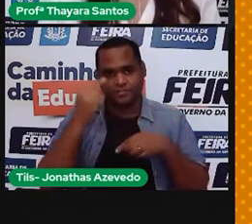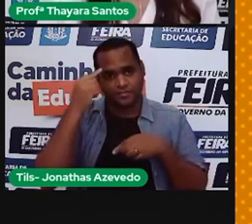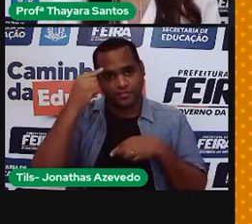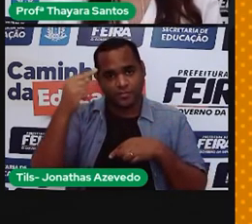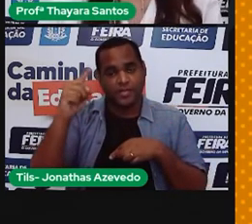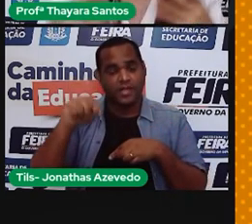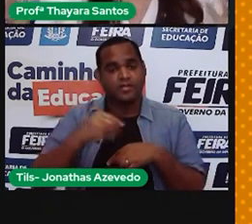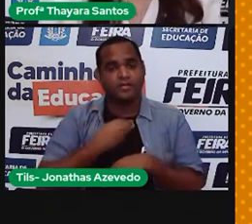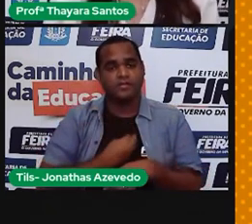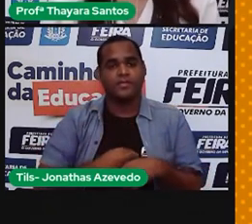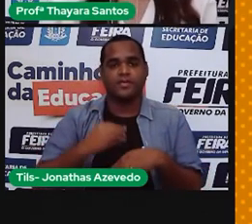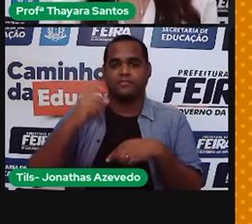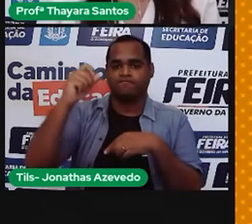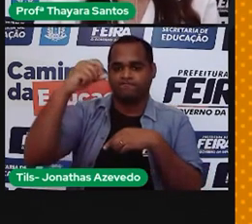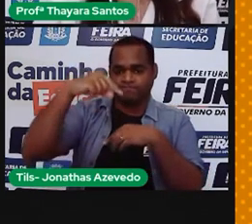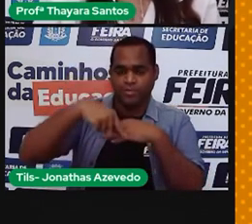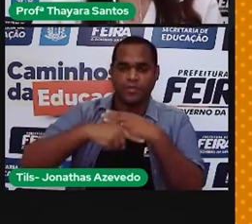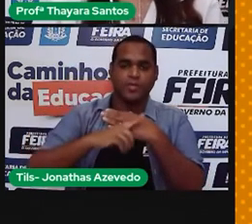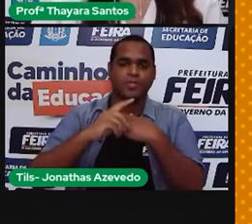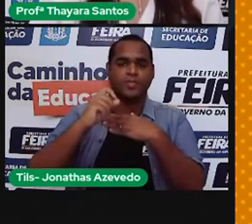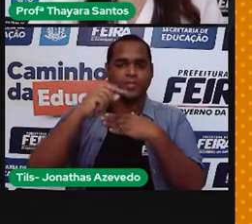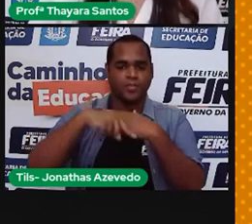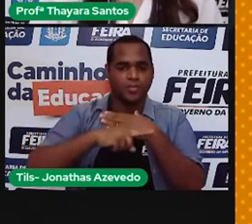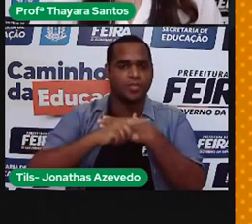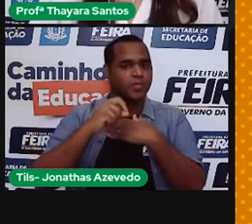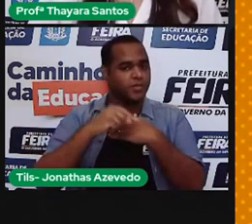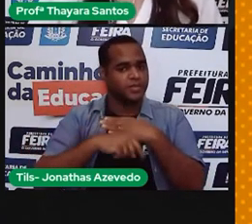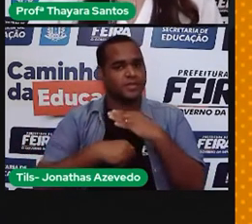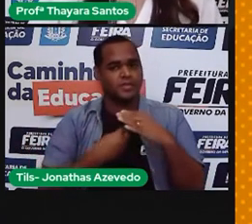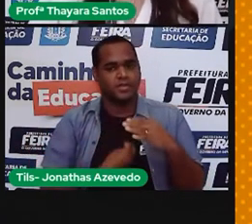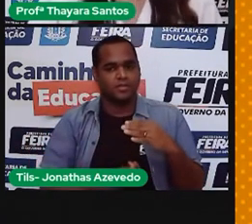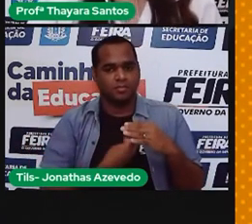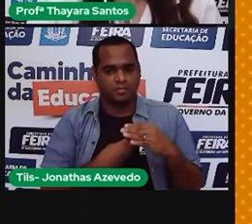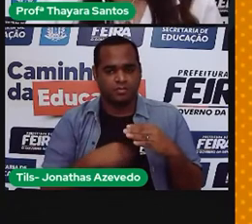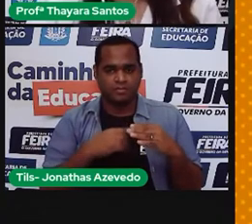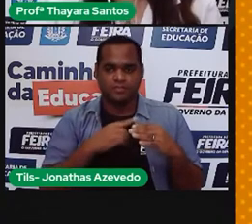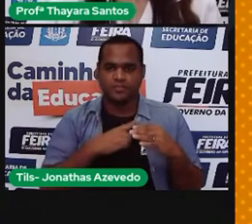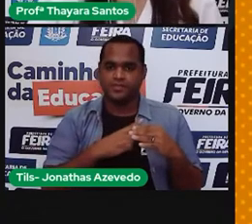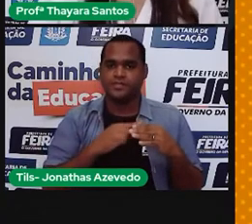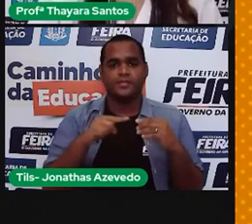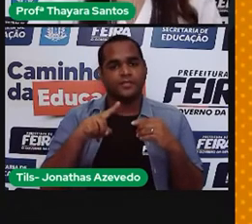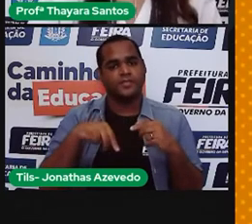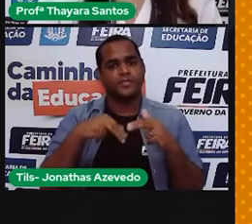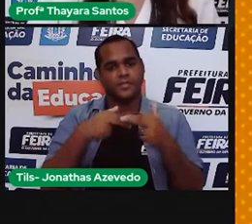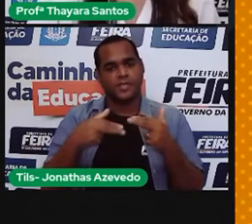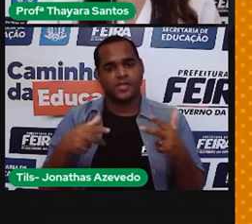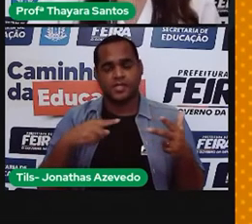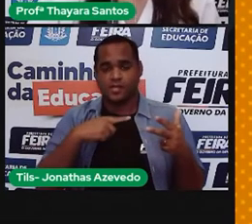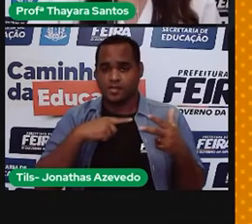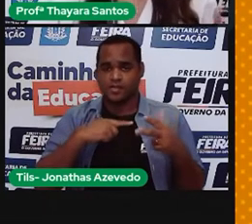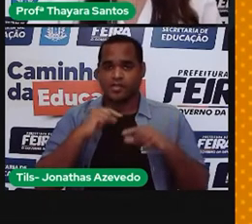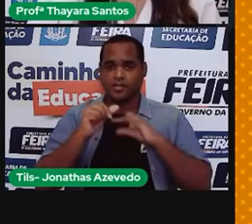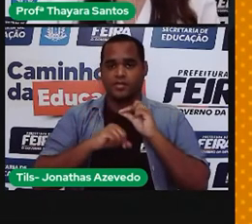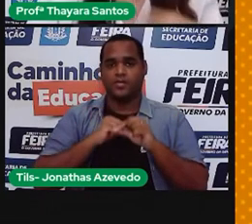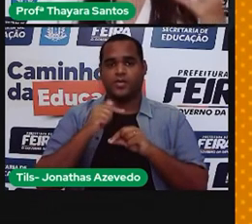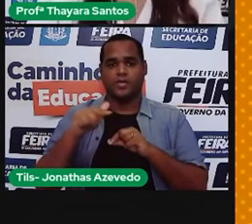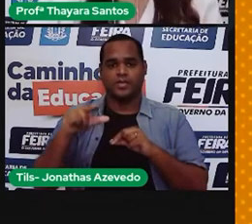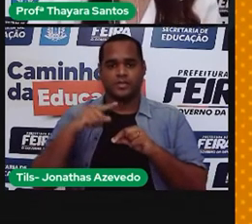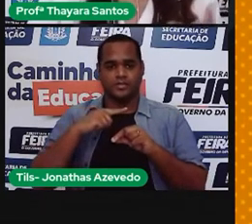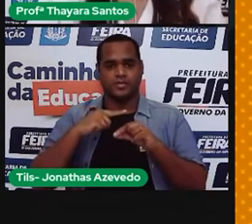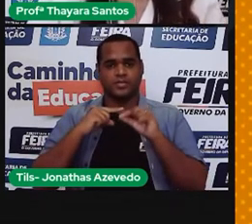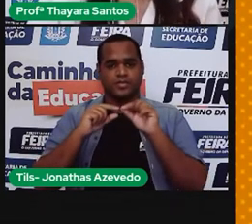climáticas que estão acontecendo no planeta inteiro. E essas alterações climáticas são resultado da mudança do regime de...